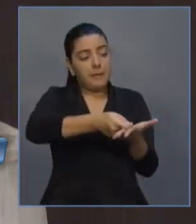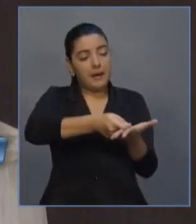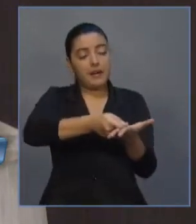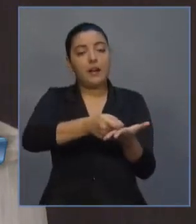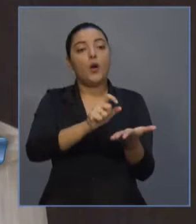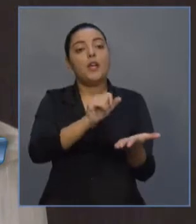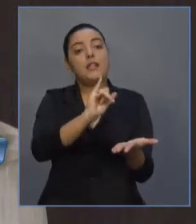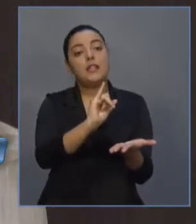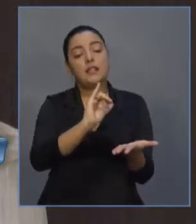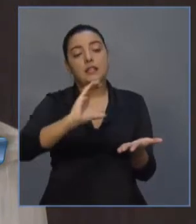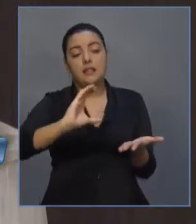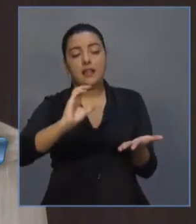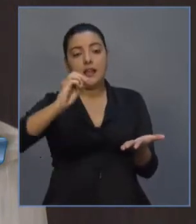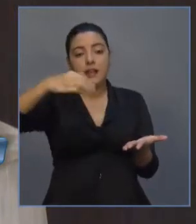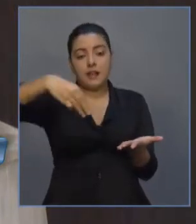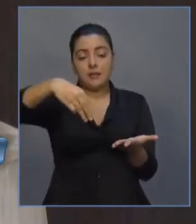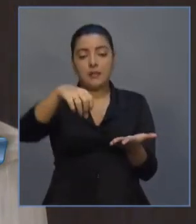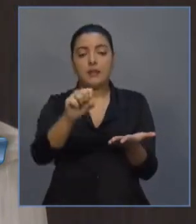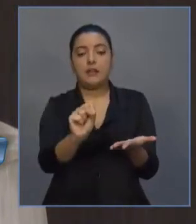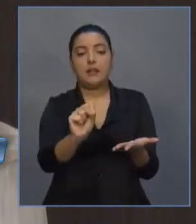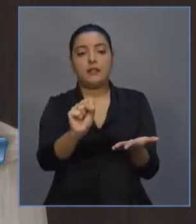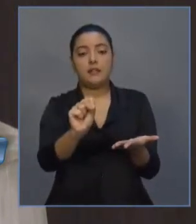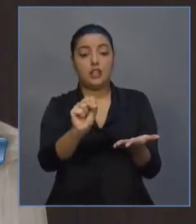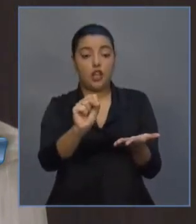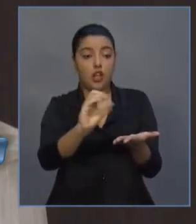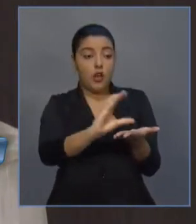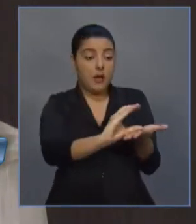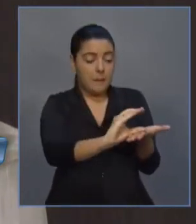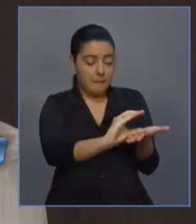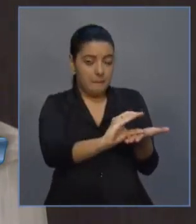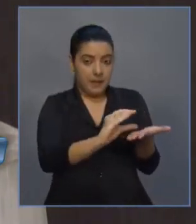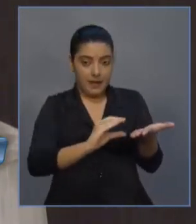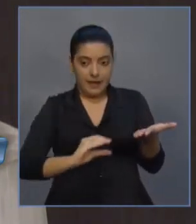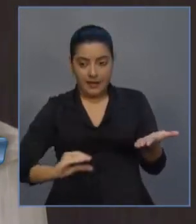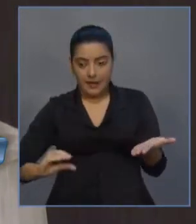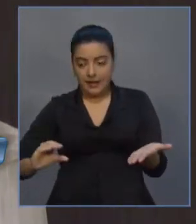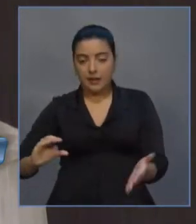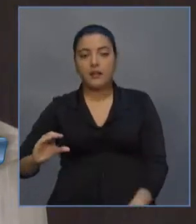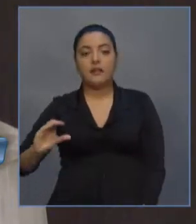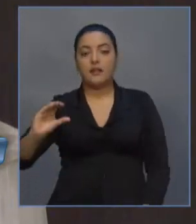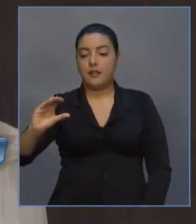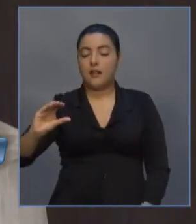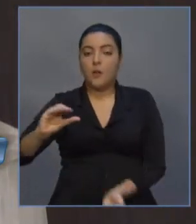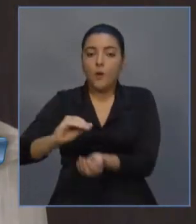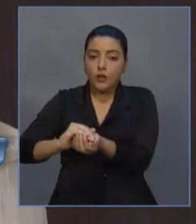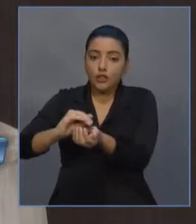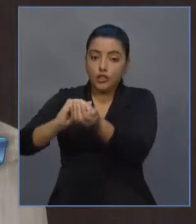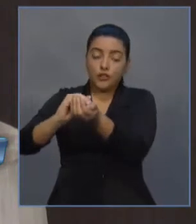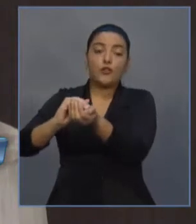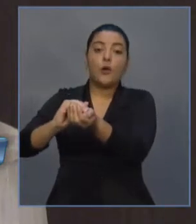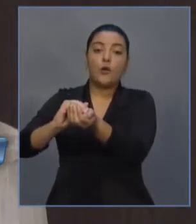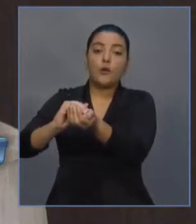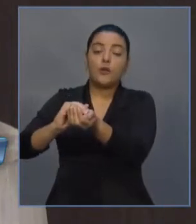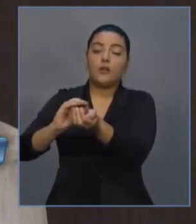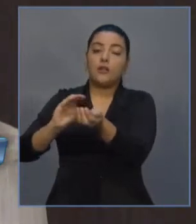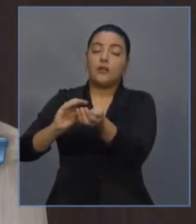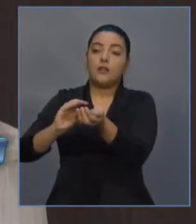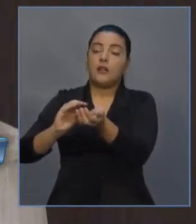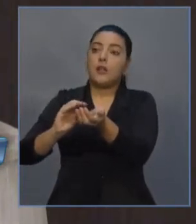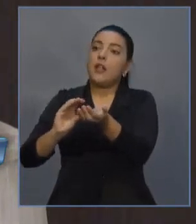O governo do Estado do Ceará recolhe esse ICMS, compõe o Tesouro Estadual e vai